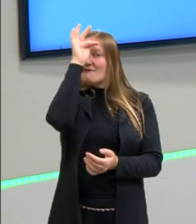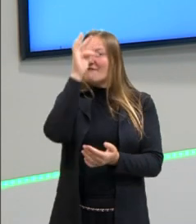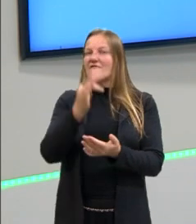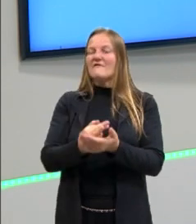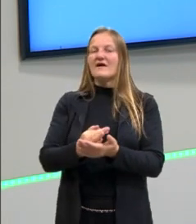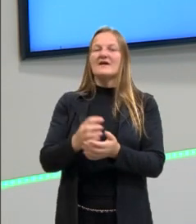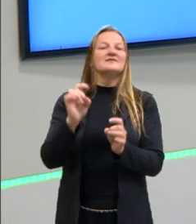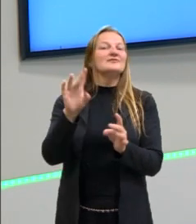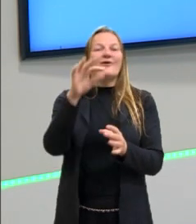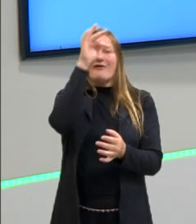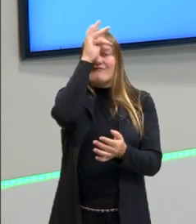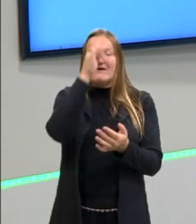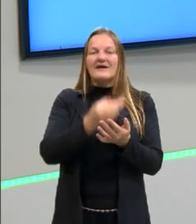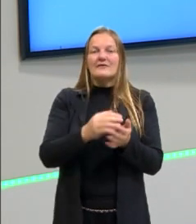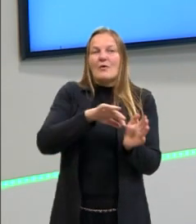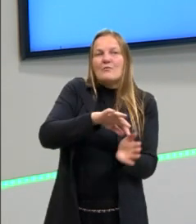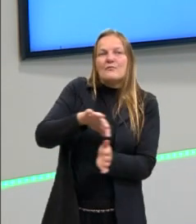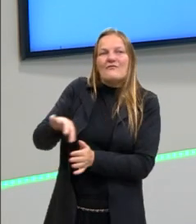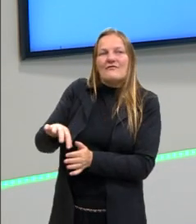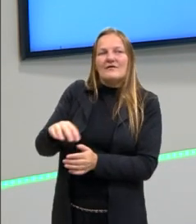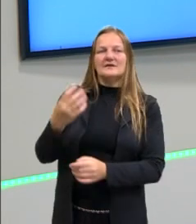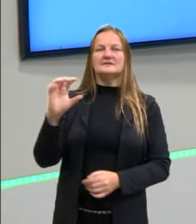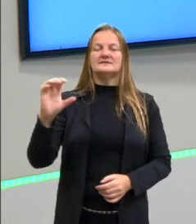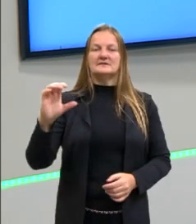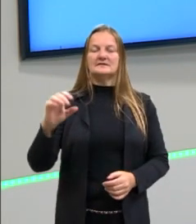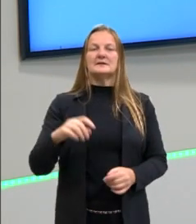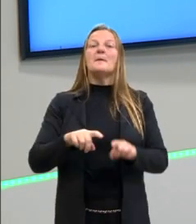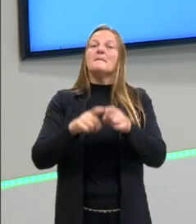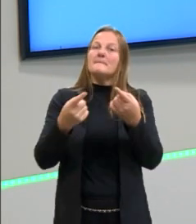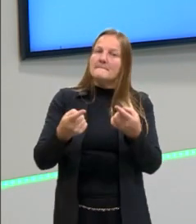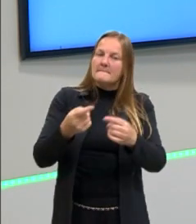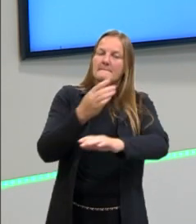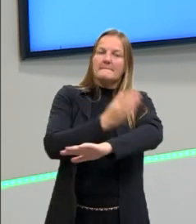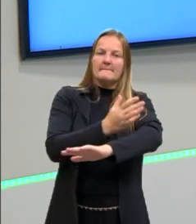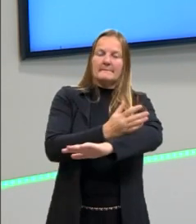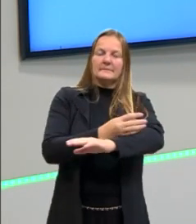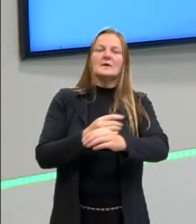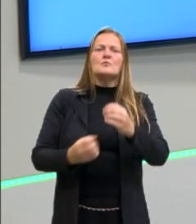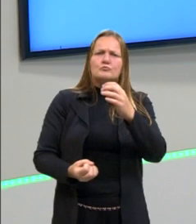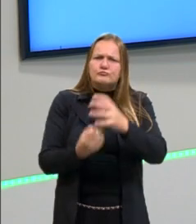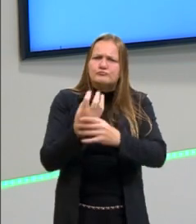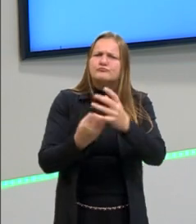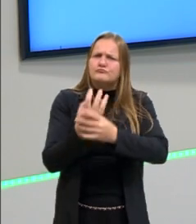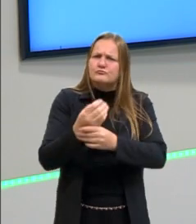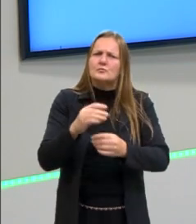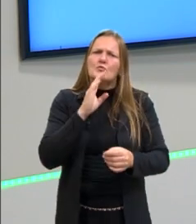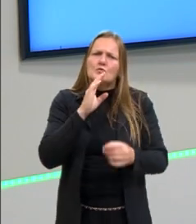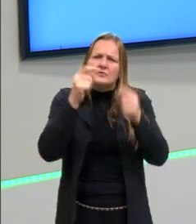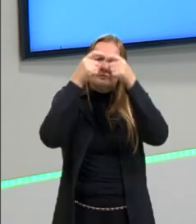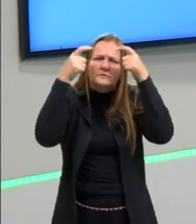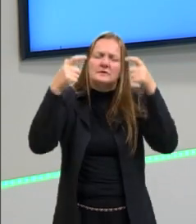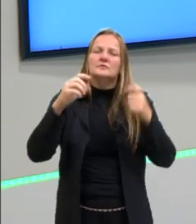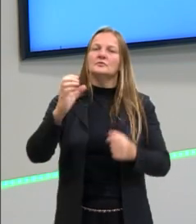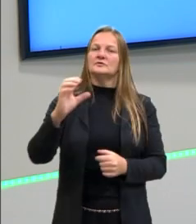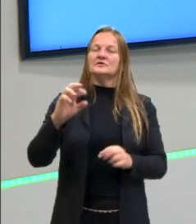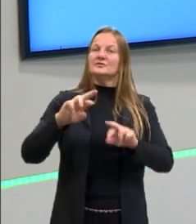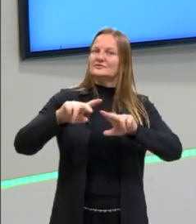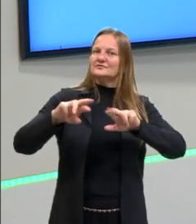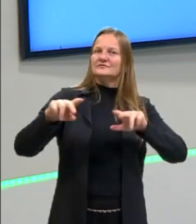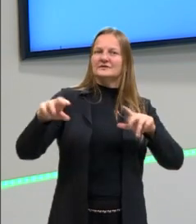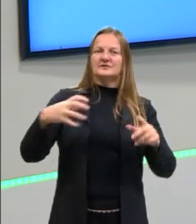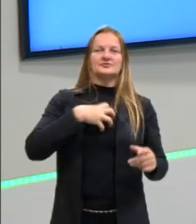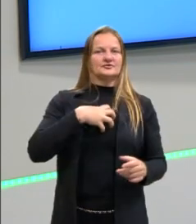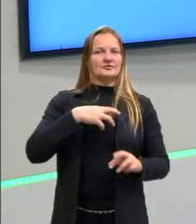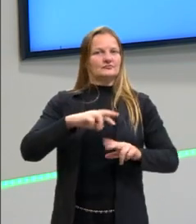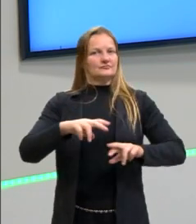eles, então, esteve um abandono da ciência. Mas a Idade Média produziu conhecimento científico, sim, só que de outras formas, de